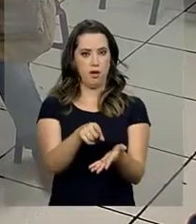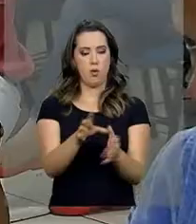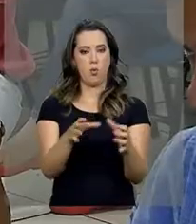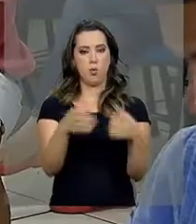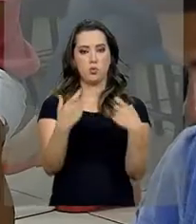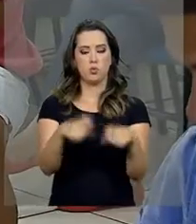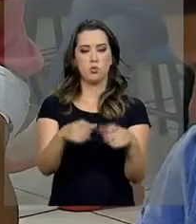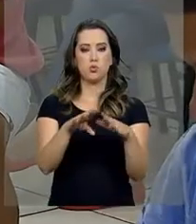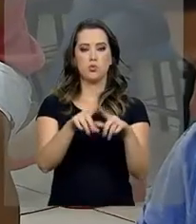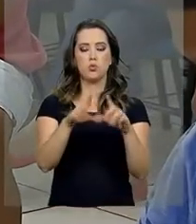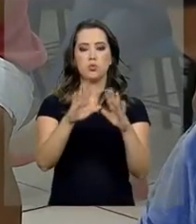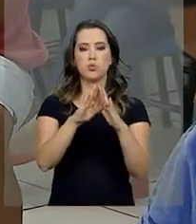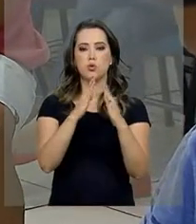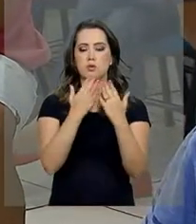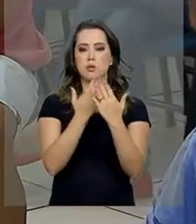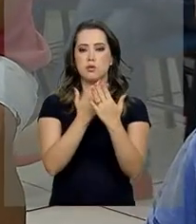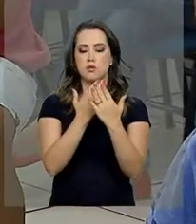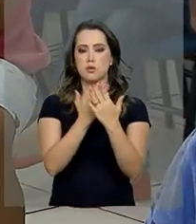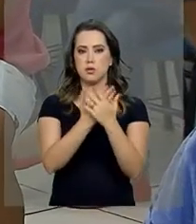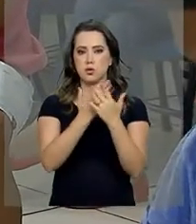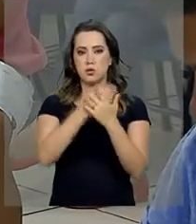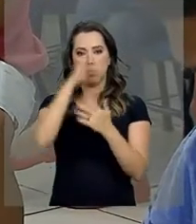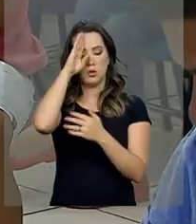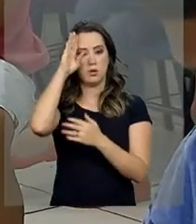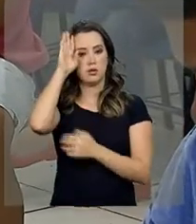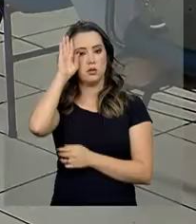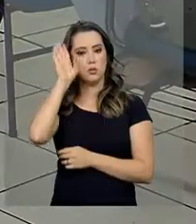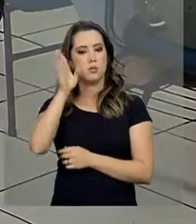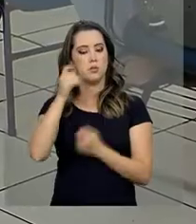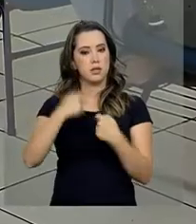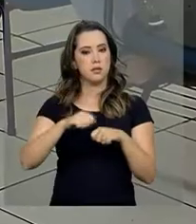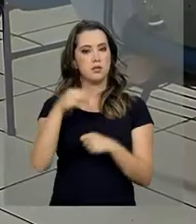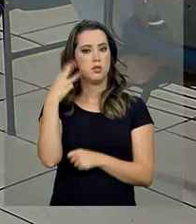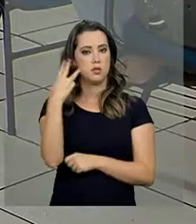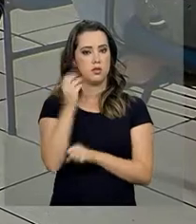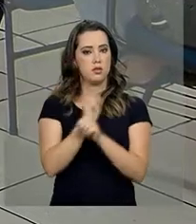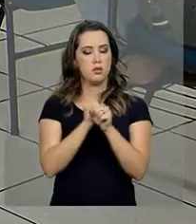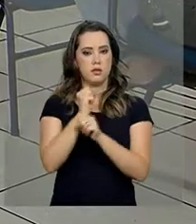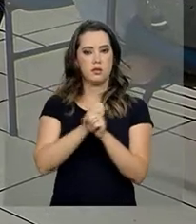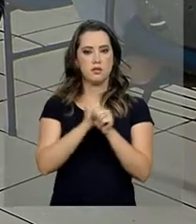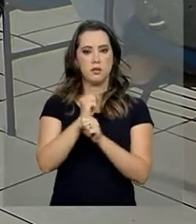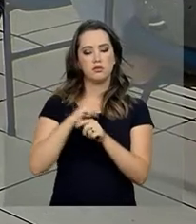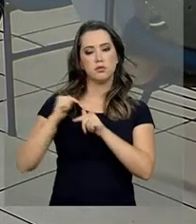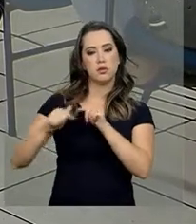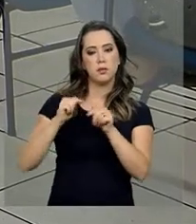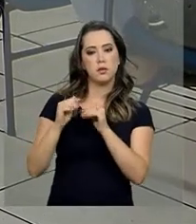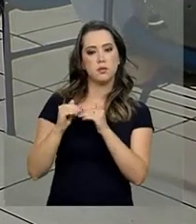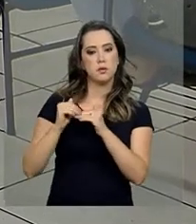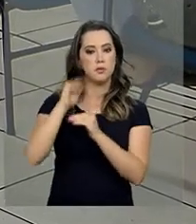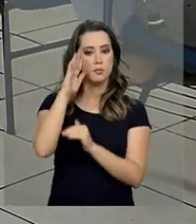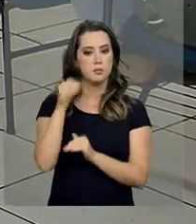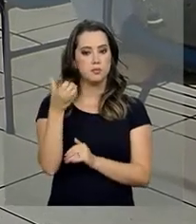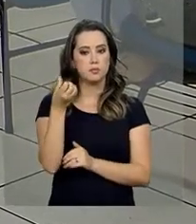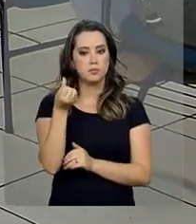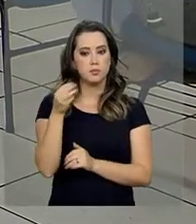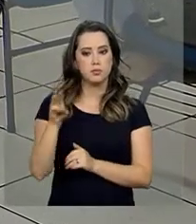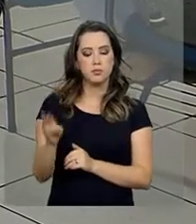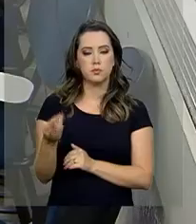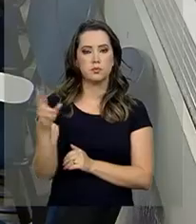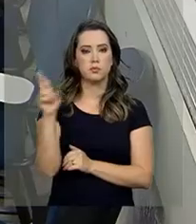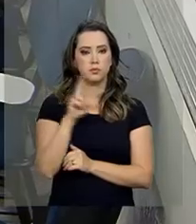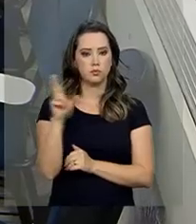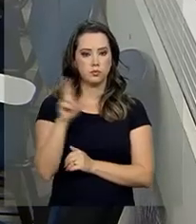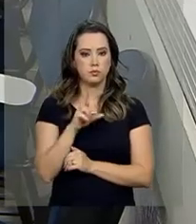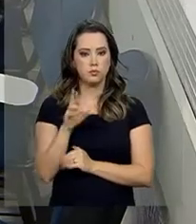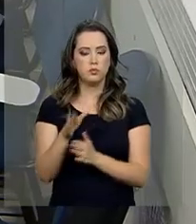superior devem estar funcionando há no mínimo 3 anos e devem ter receita bruta superior a 16 milhões de reais.